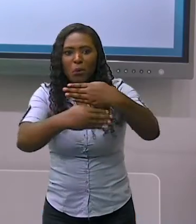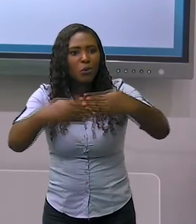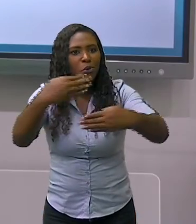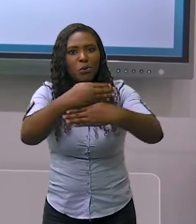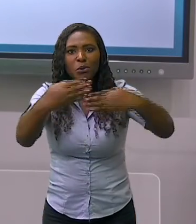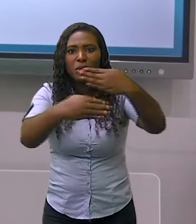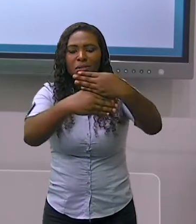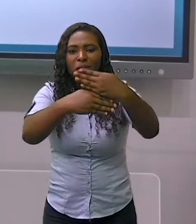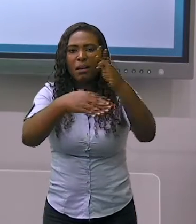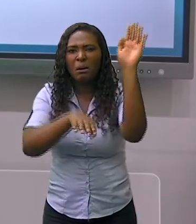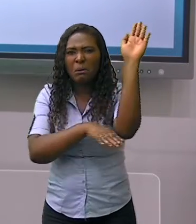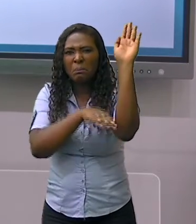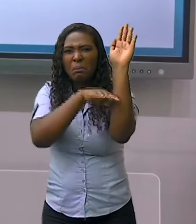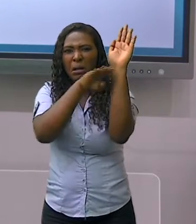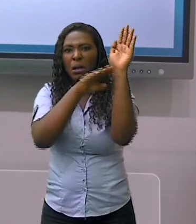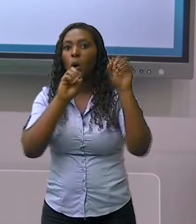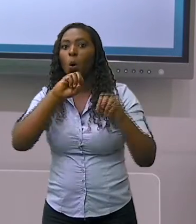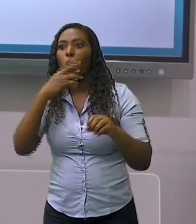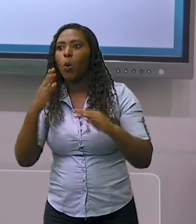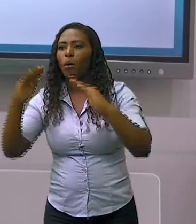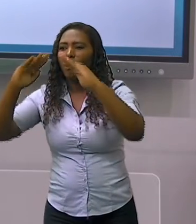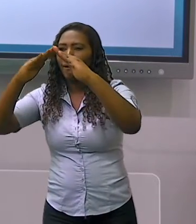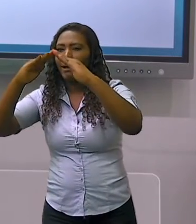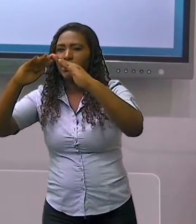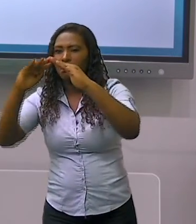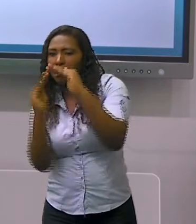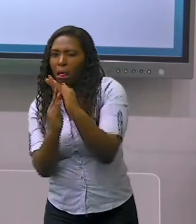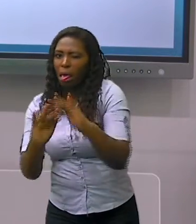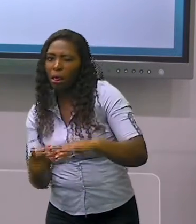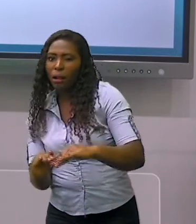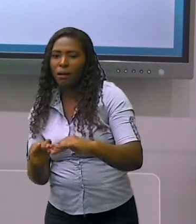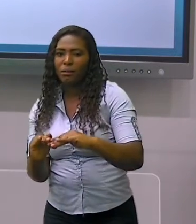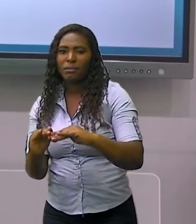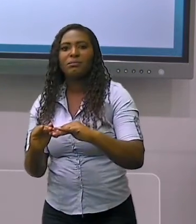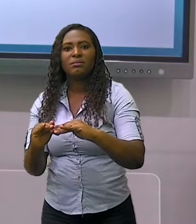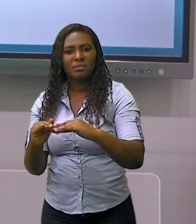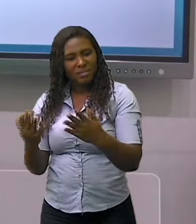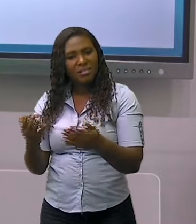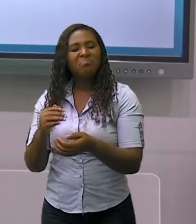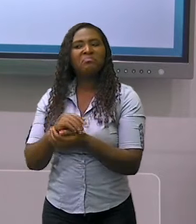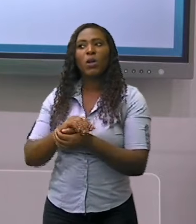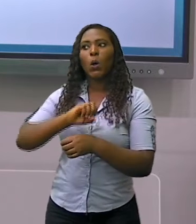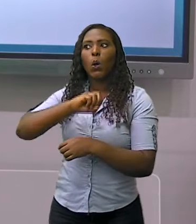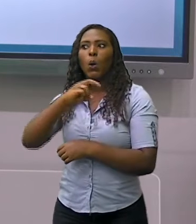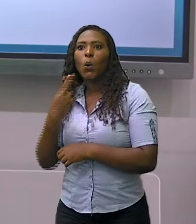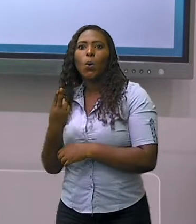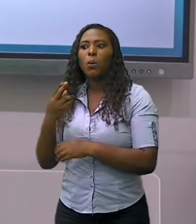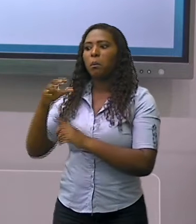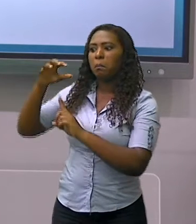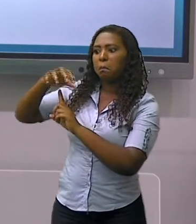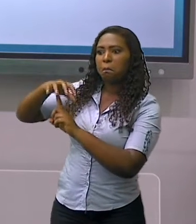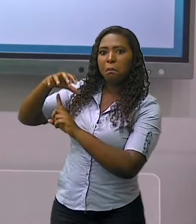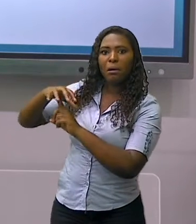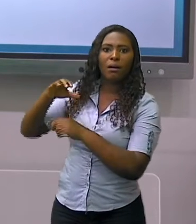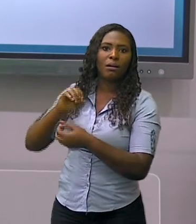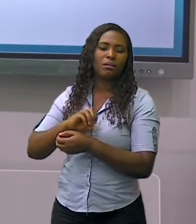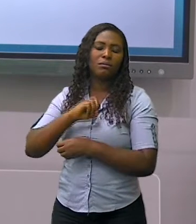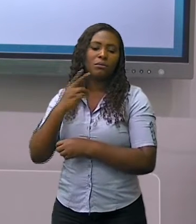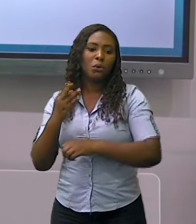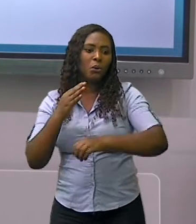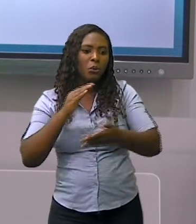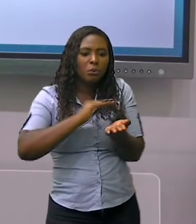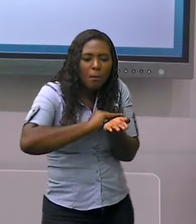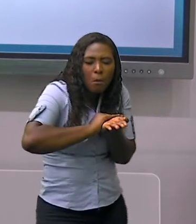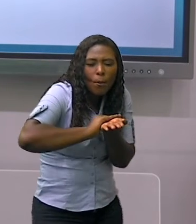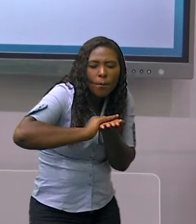demolição de casarões, construção de ruas, uma praça, o asfaltamento de uma via,